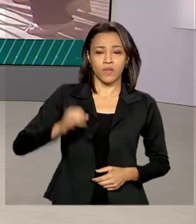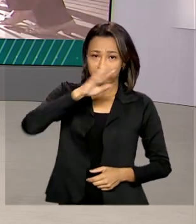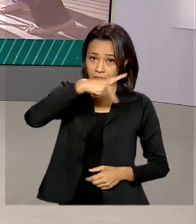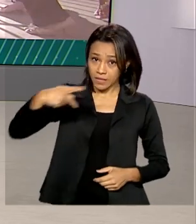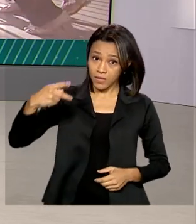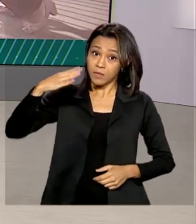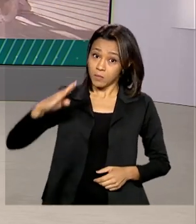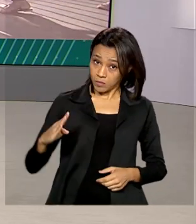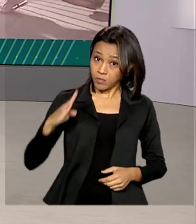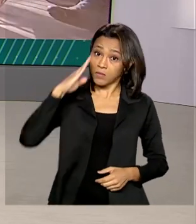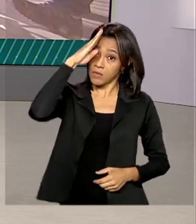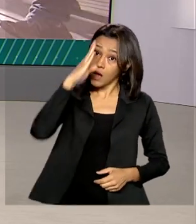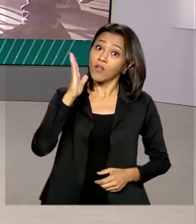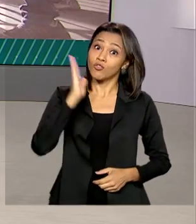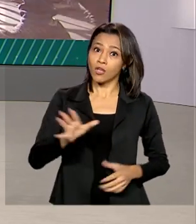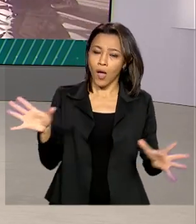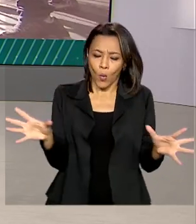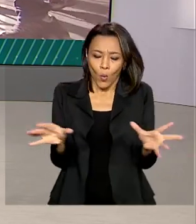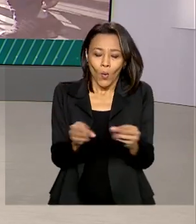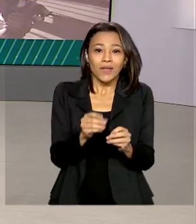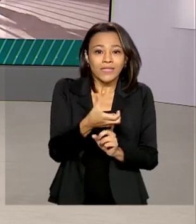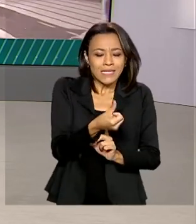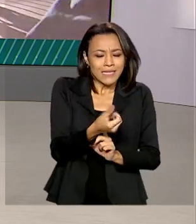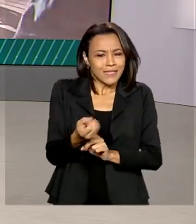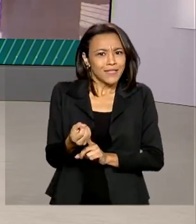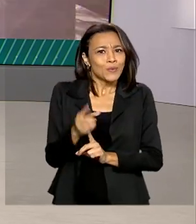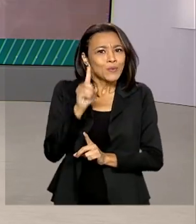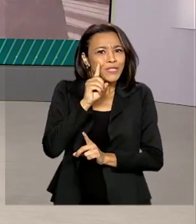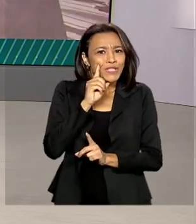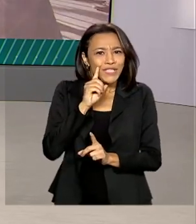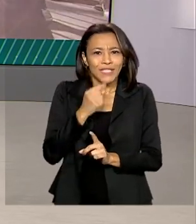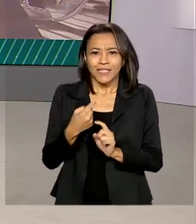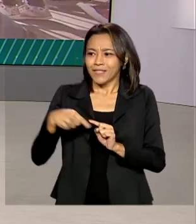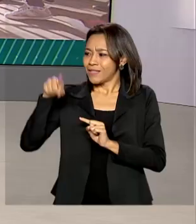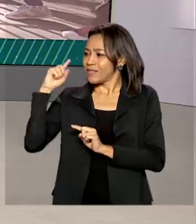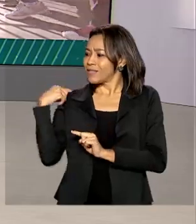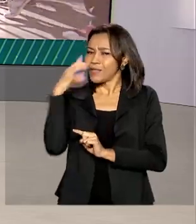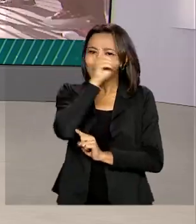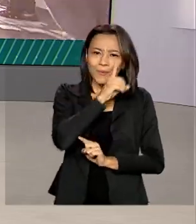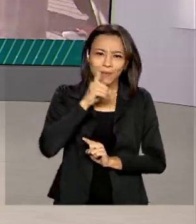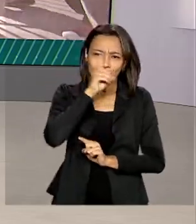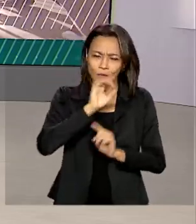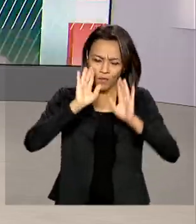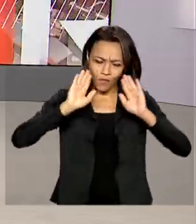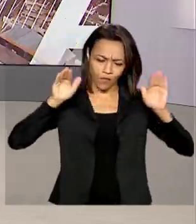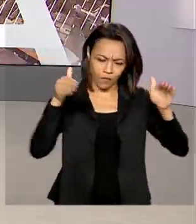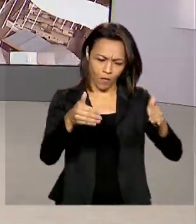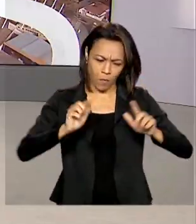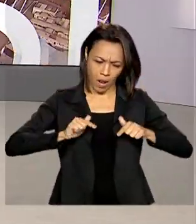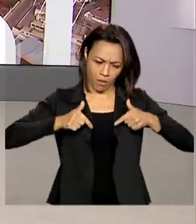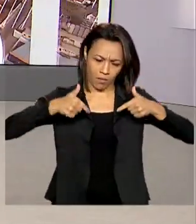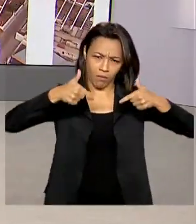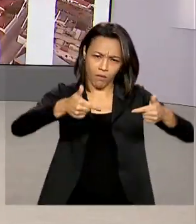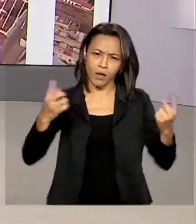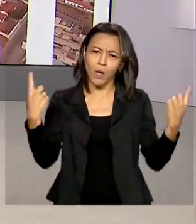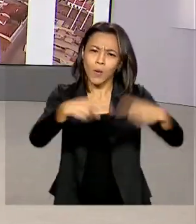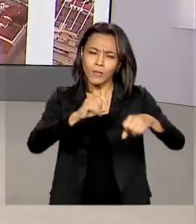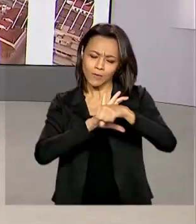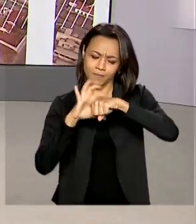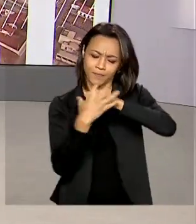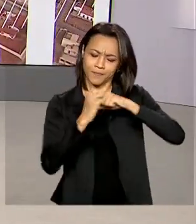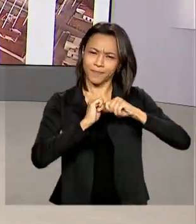presidente Jair Bolsonaro completou 600 dias neste domingo com foco nas ações de enfrentamento à pandemia.